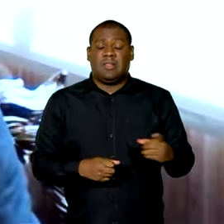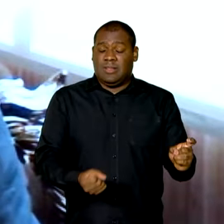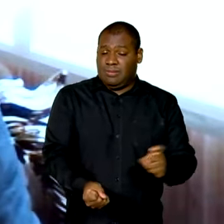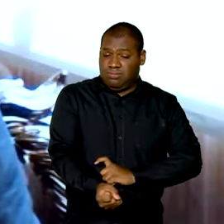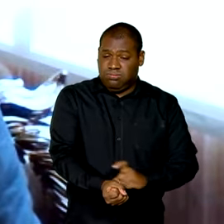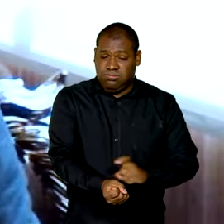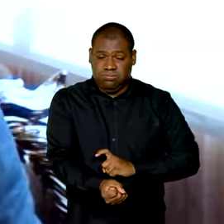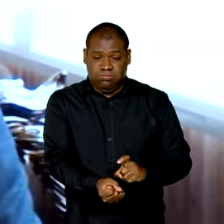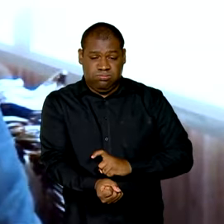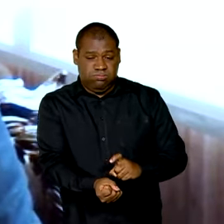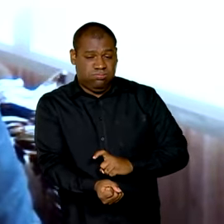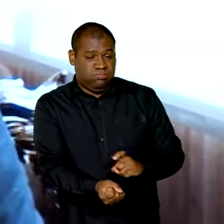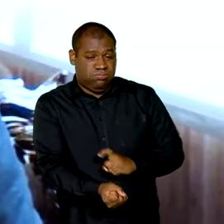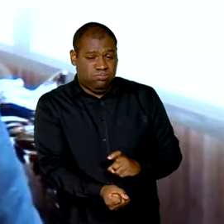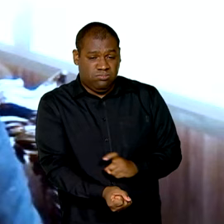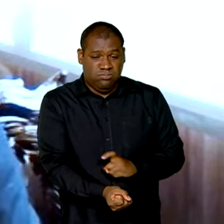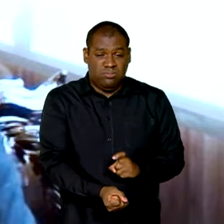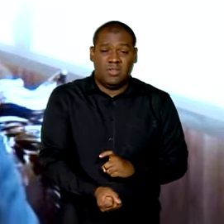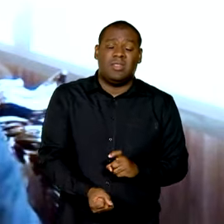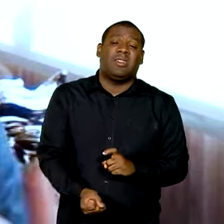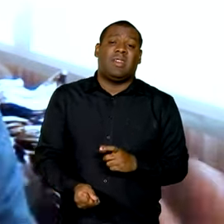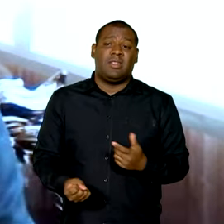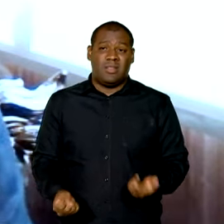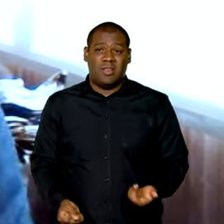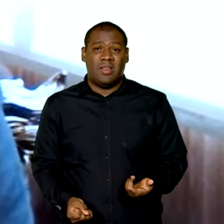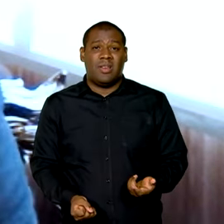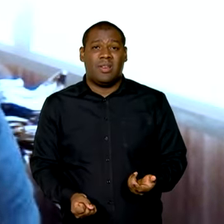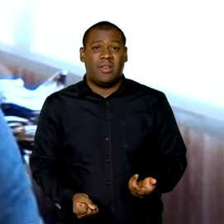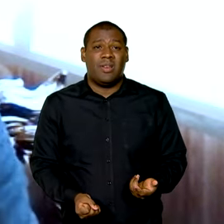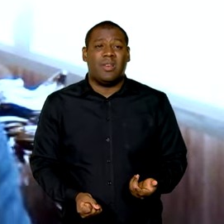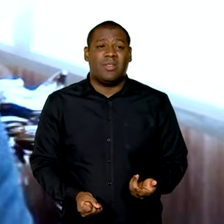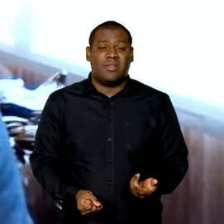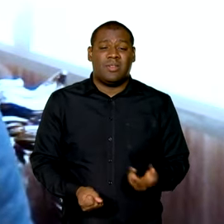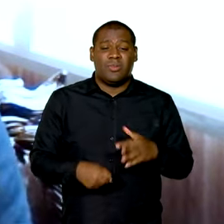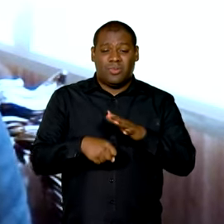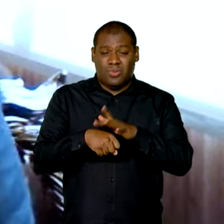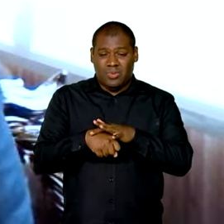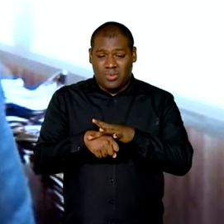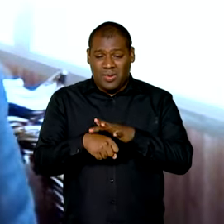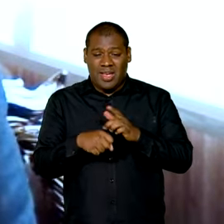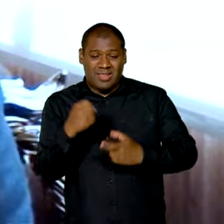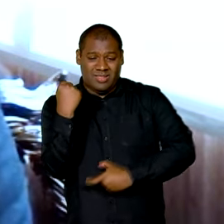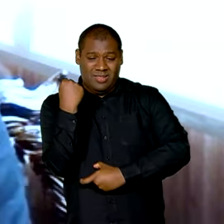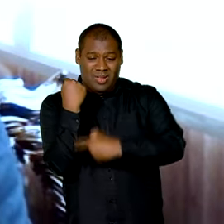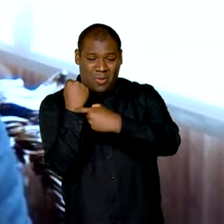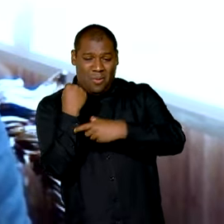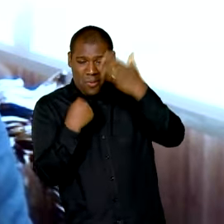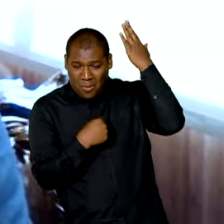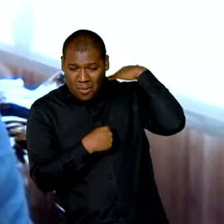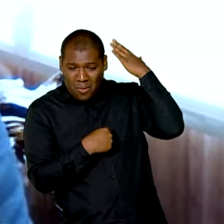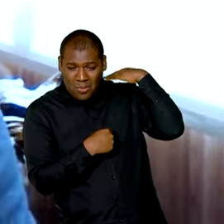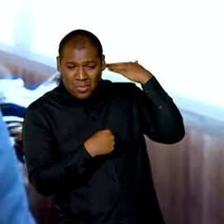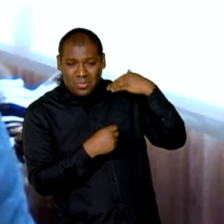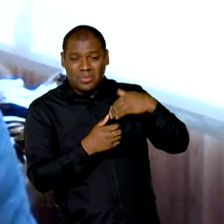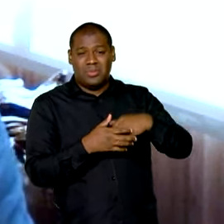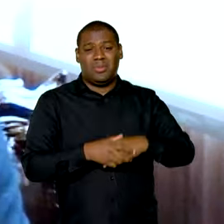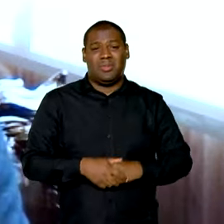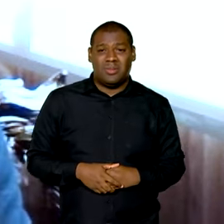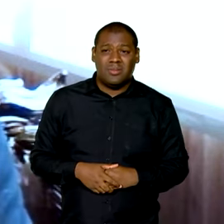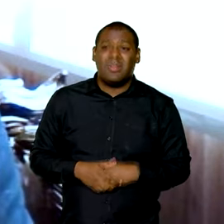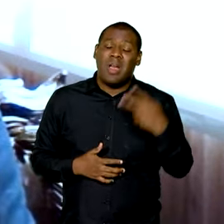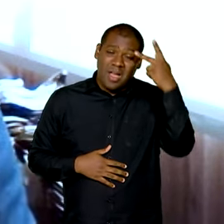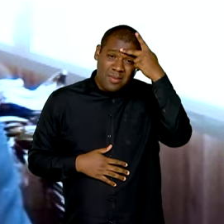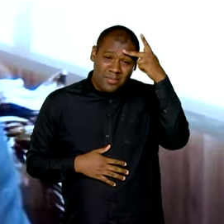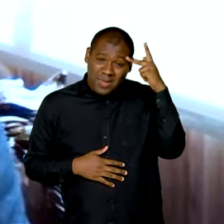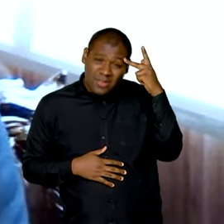colaboradores que passam por esses problemas de ergonômicos, problemas de hérnia de disco, eles acabam afetando muito o